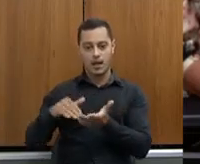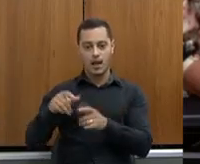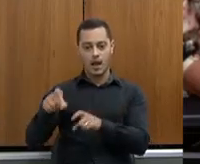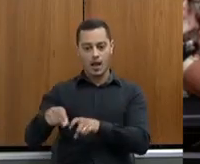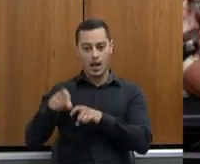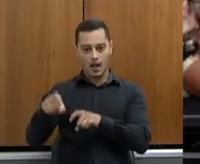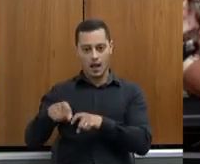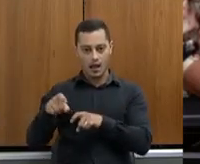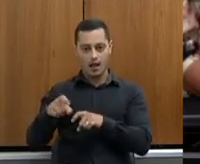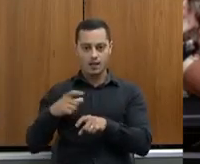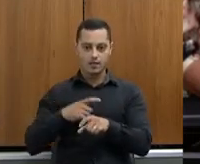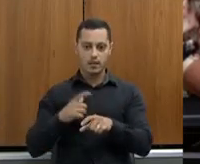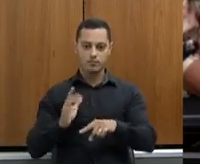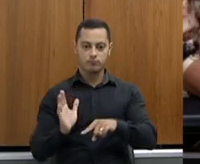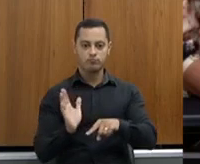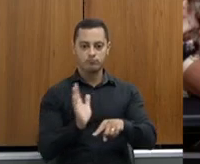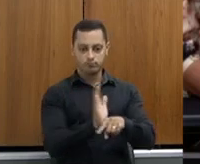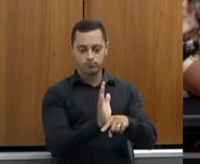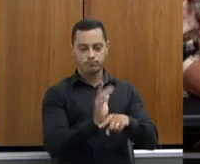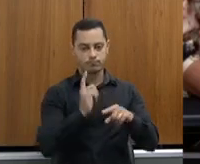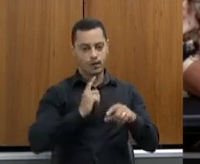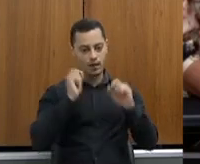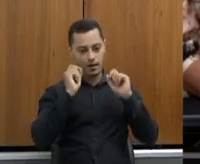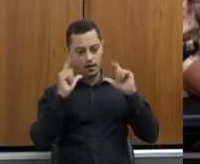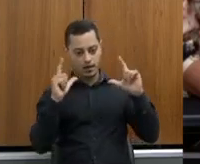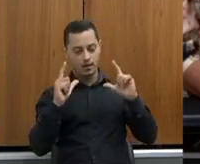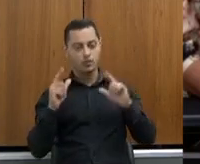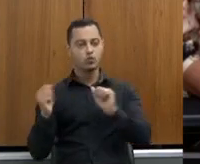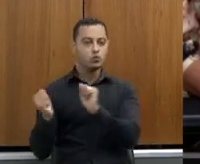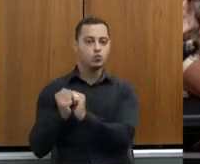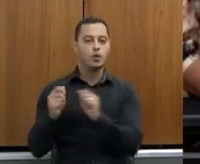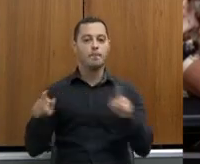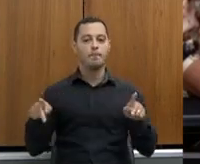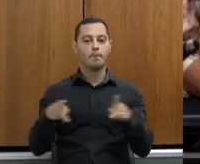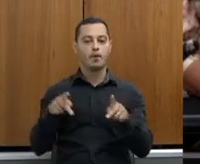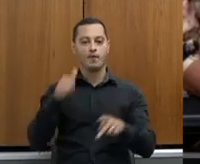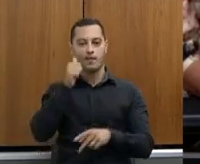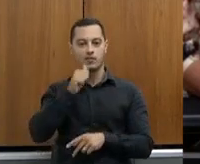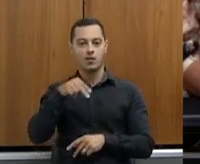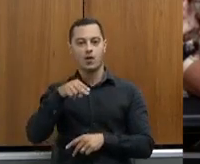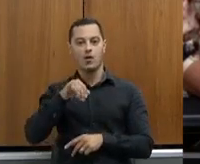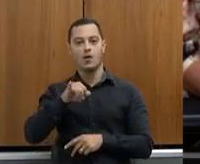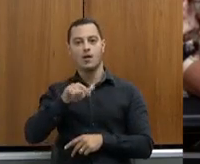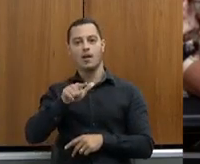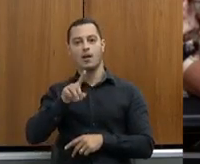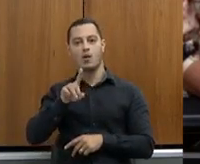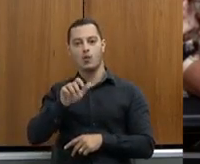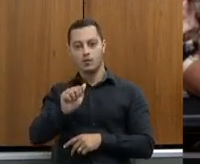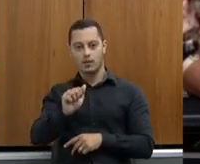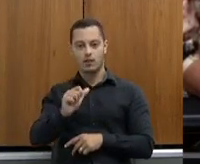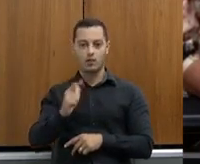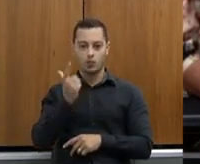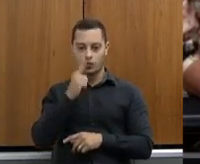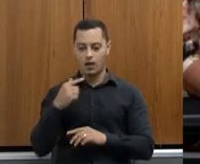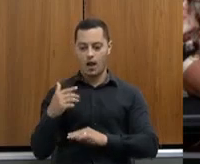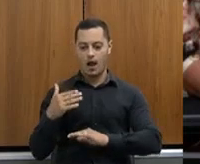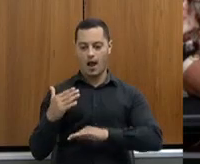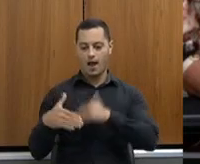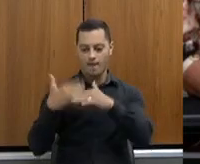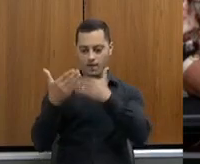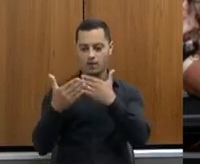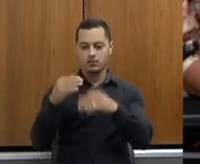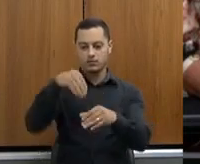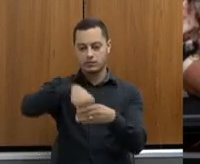é muito ligada nisso, junto com a professora Nilda, para podermos ter avanços cada vez mais na pesquisa. Mas, se não